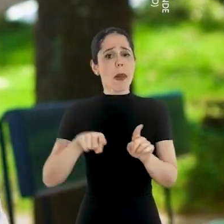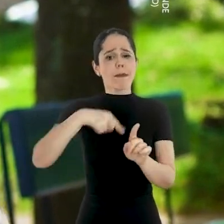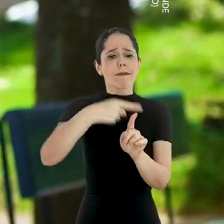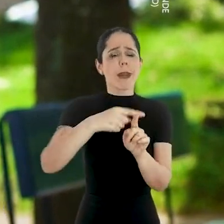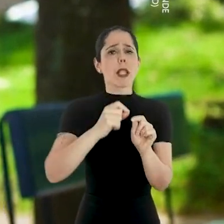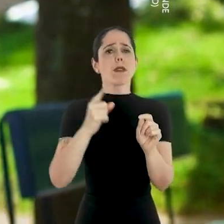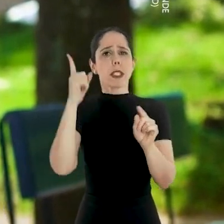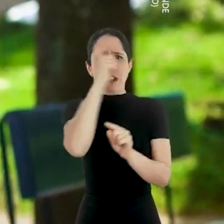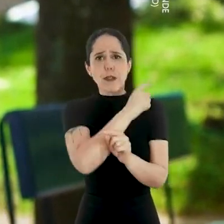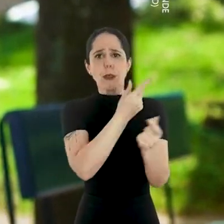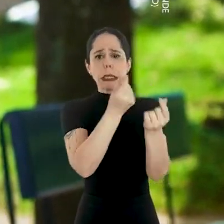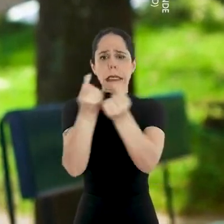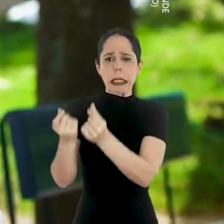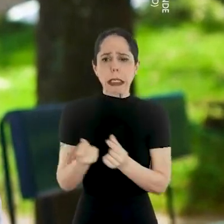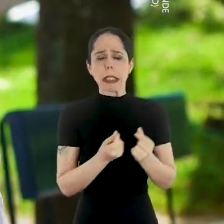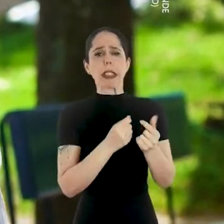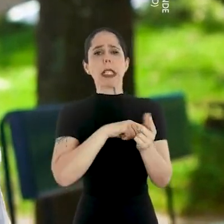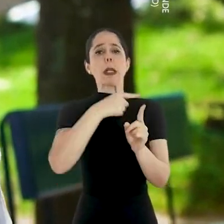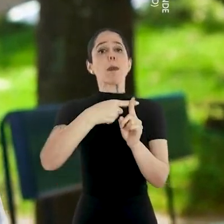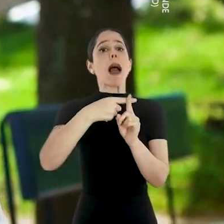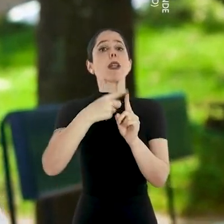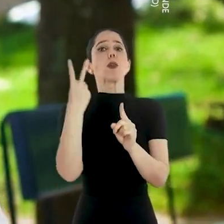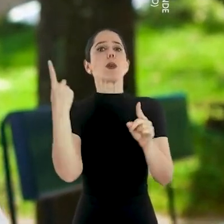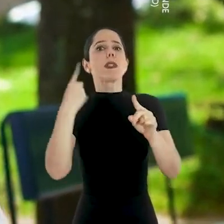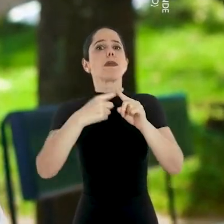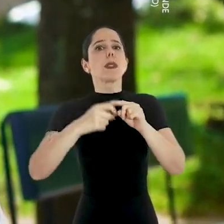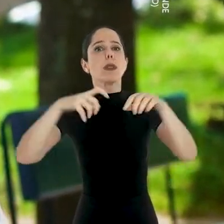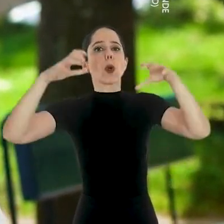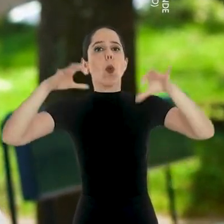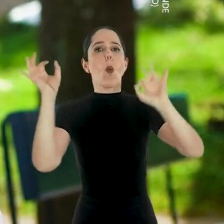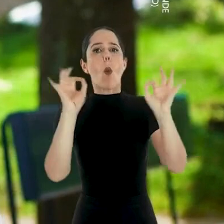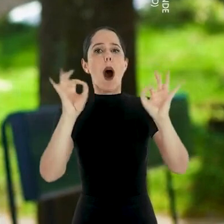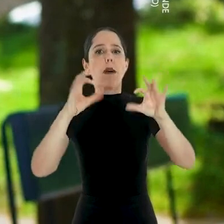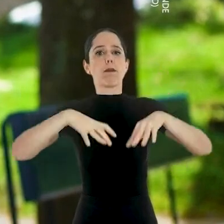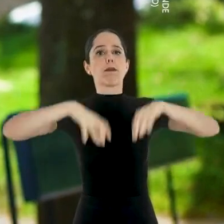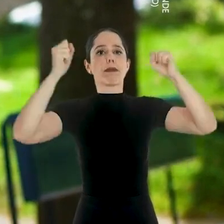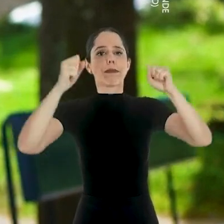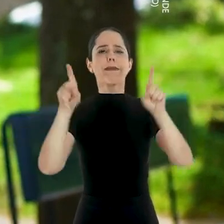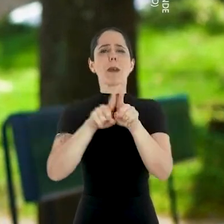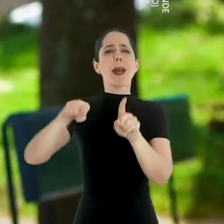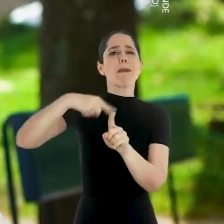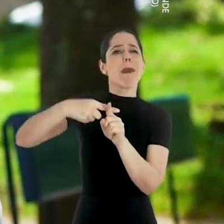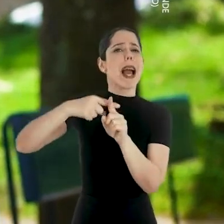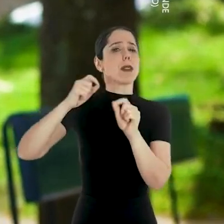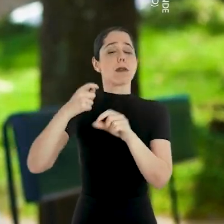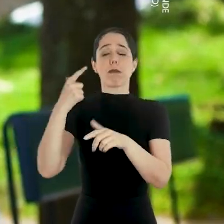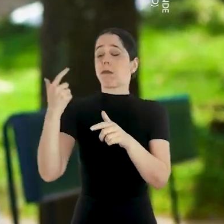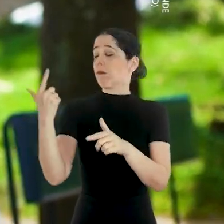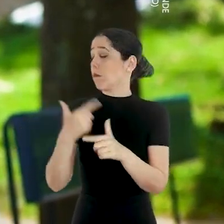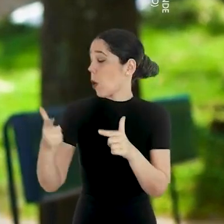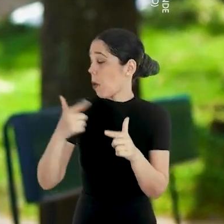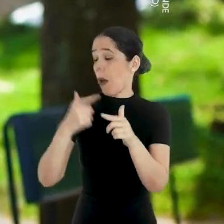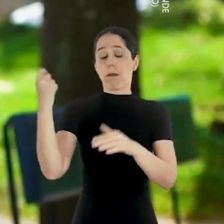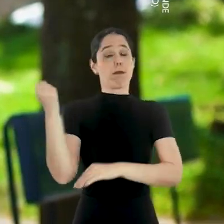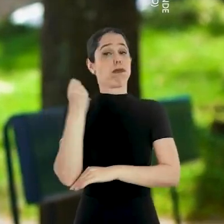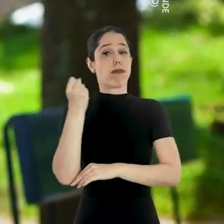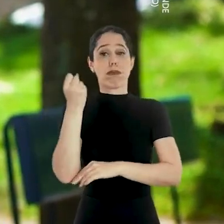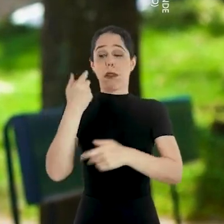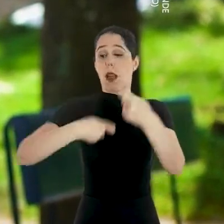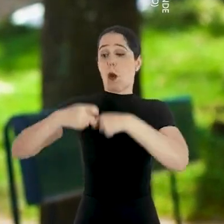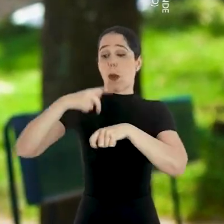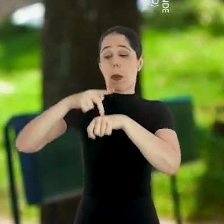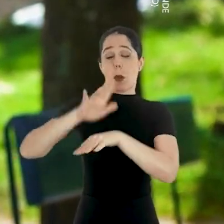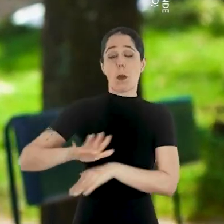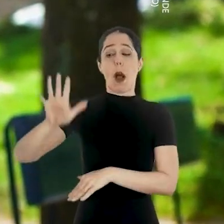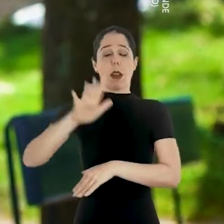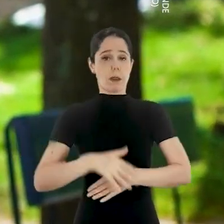enfrentamos dificuldades financeiras, duas estiagens e uma grave crise econômica no país. Mesmo assim, a gente